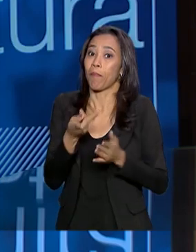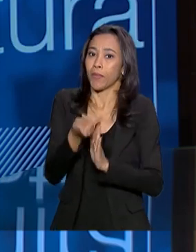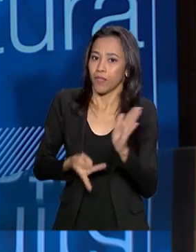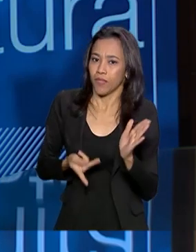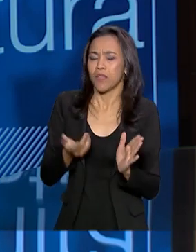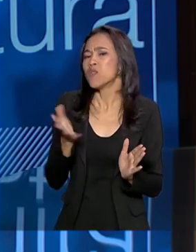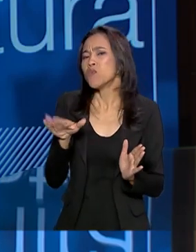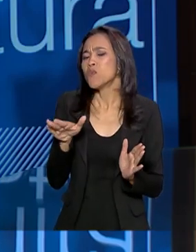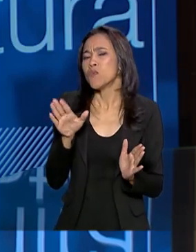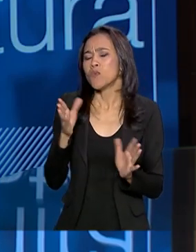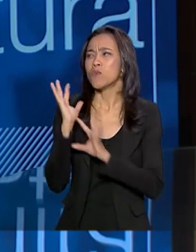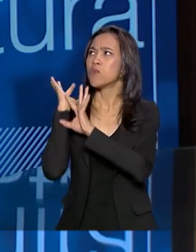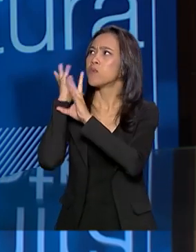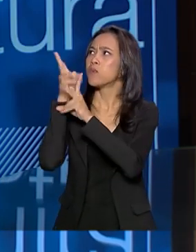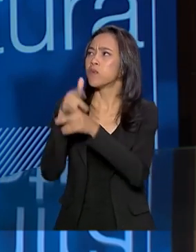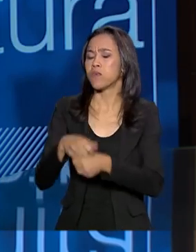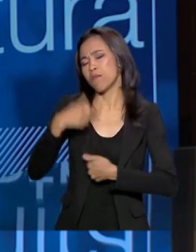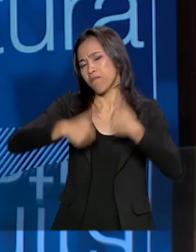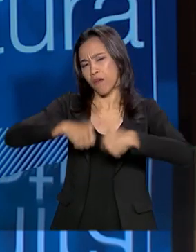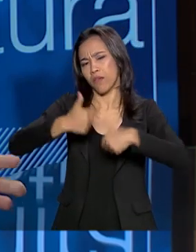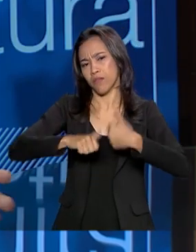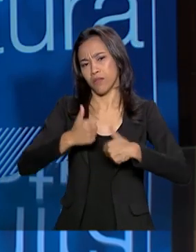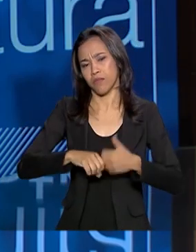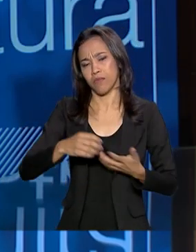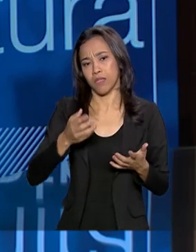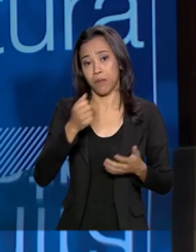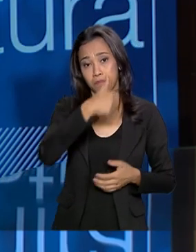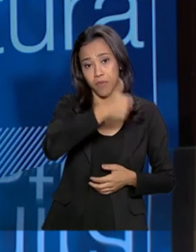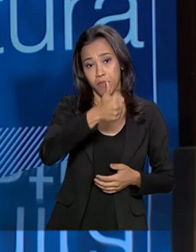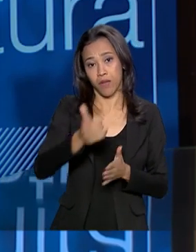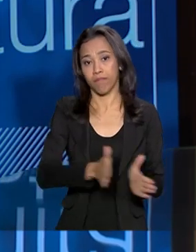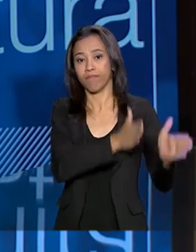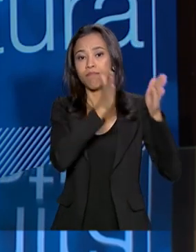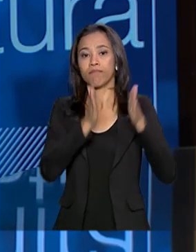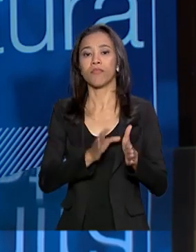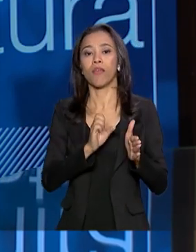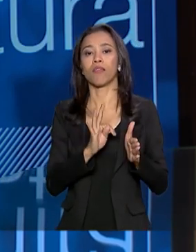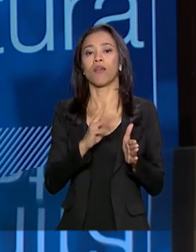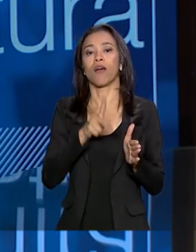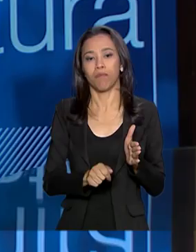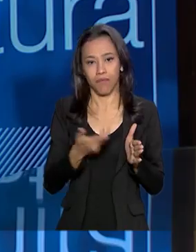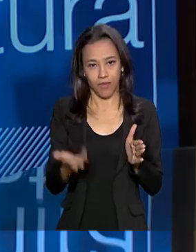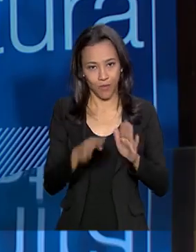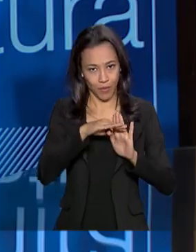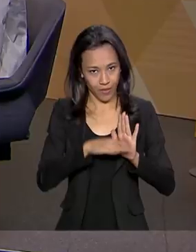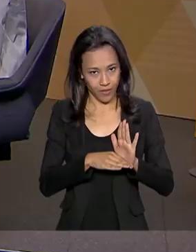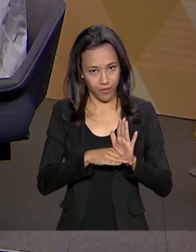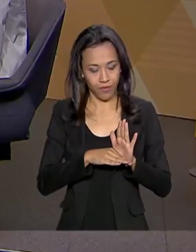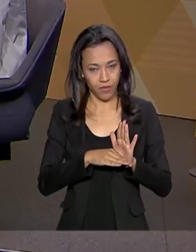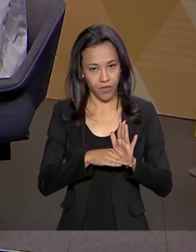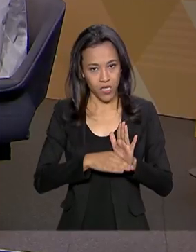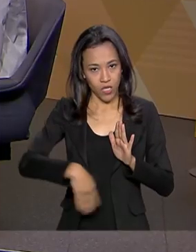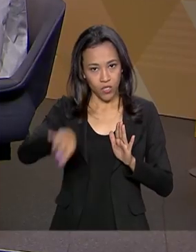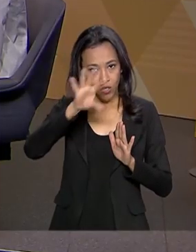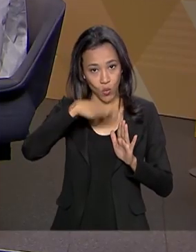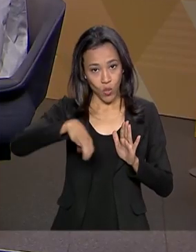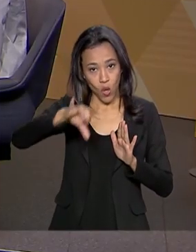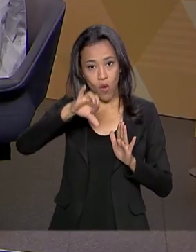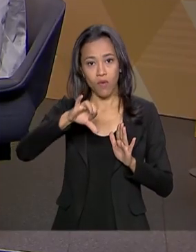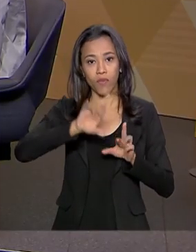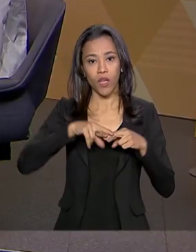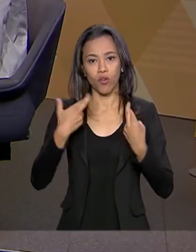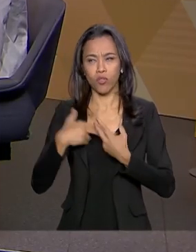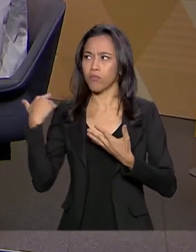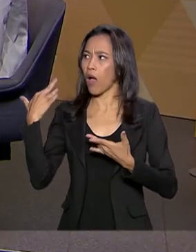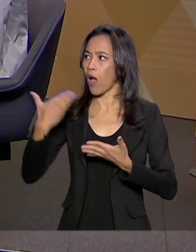balanço que a gente pode fazer, diríamos assim, dessa primeira etapa do programa, né? São nove reuniões que já existiram. Sim,